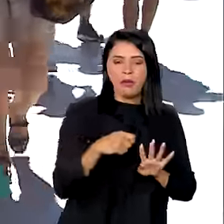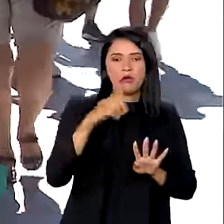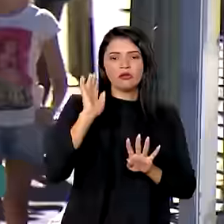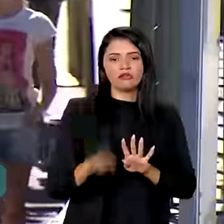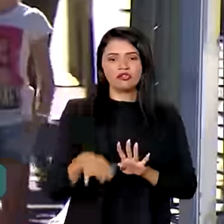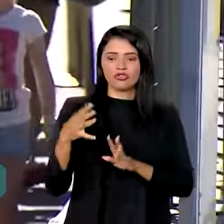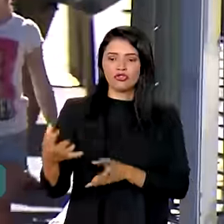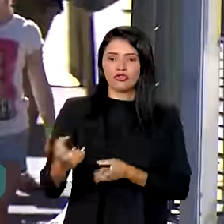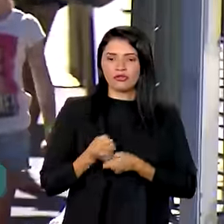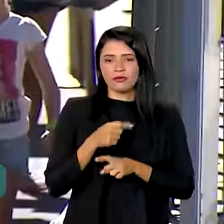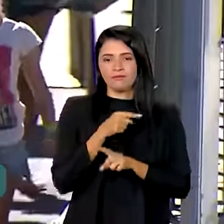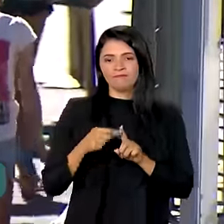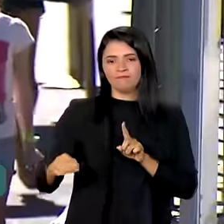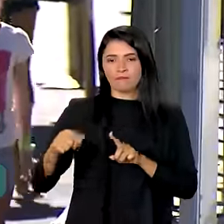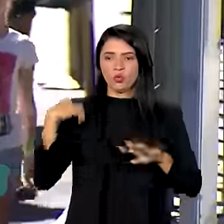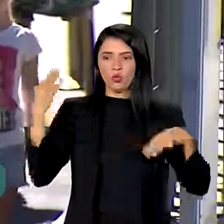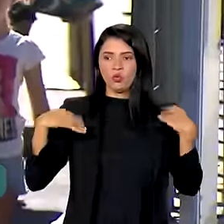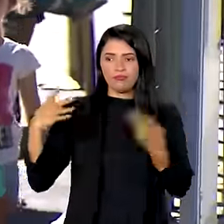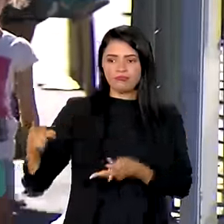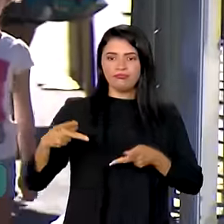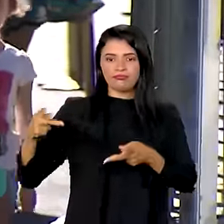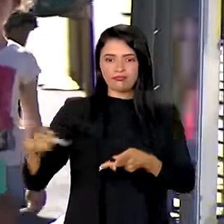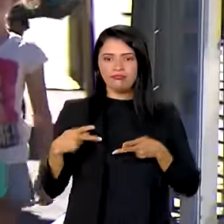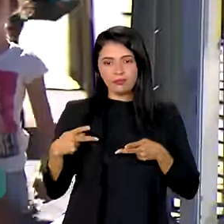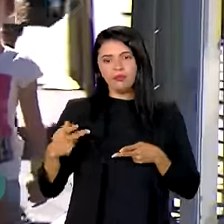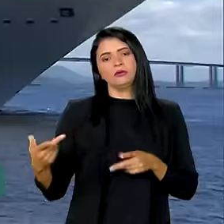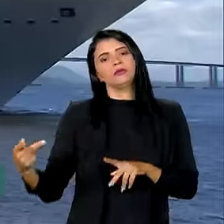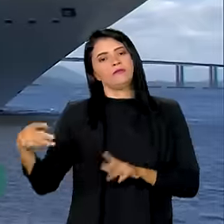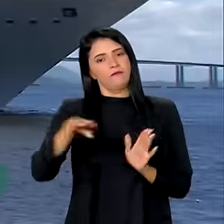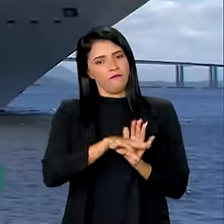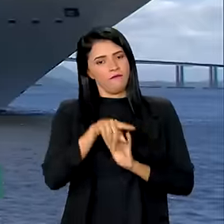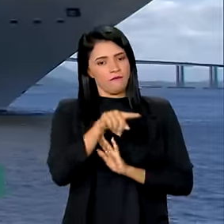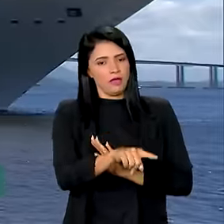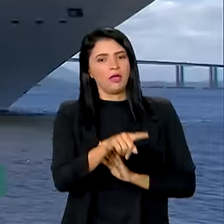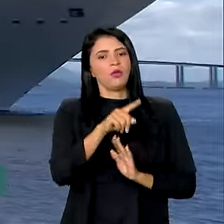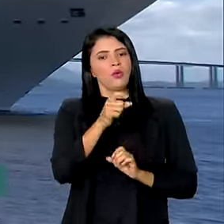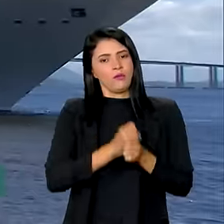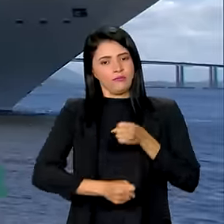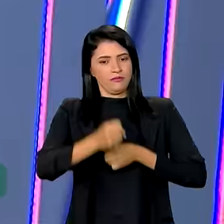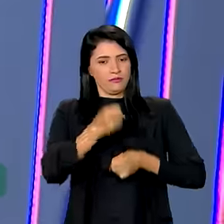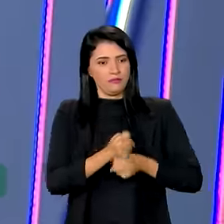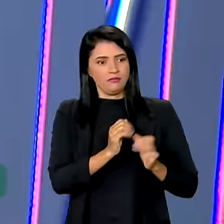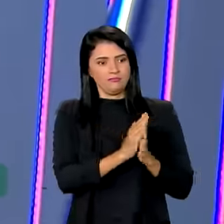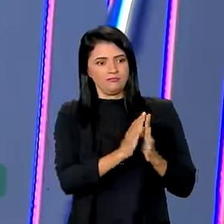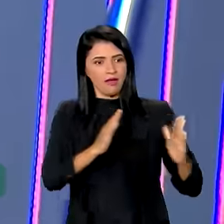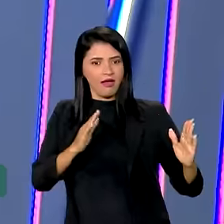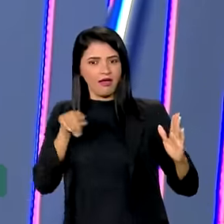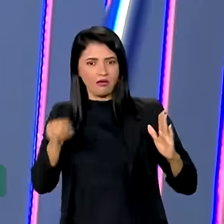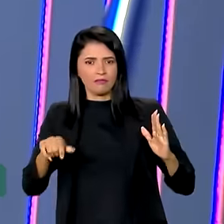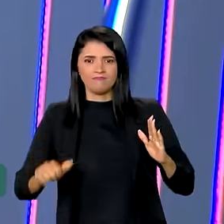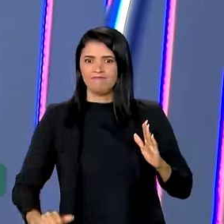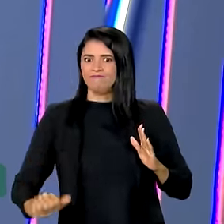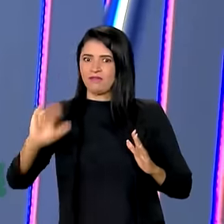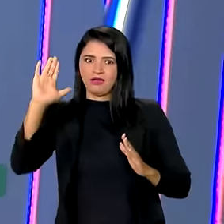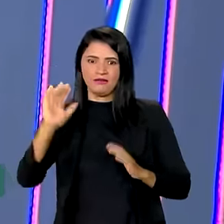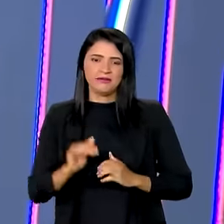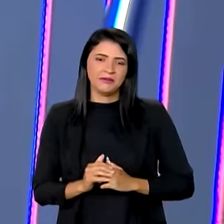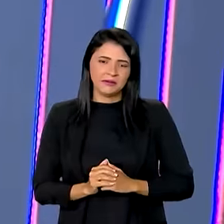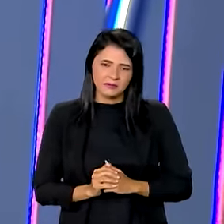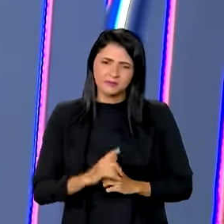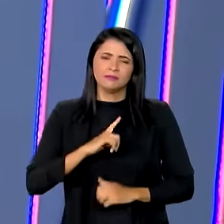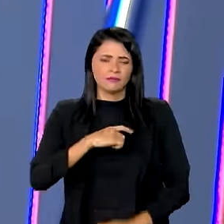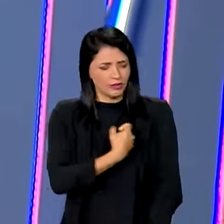recebeu metade do número de turistas que vieram ao Brasil em todo o ano passado. Nós temos muitos números